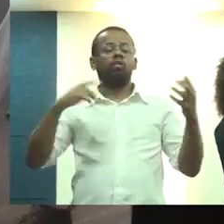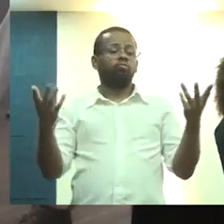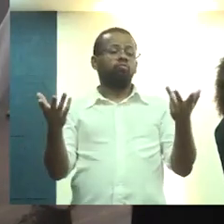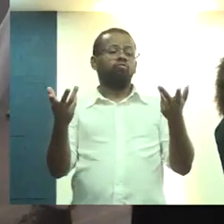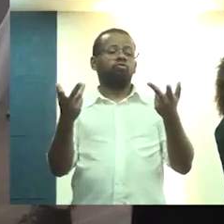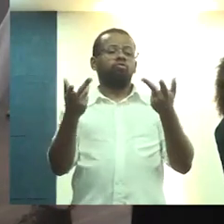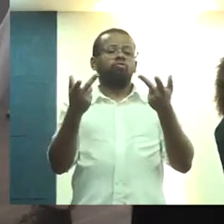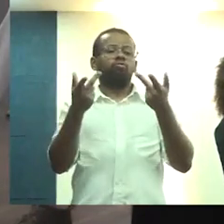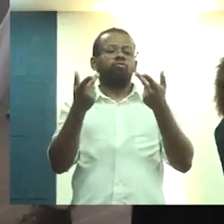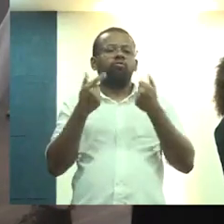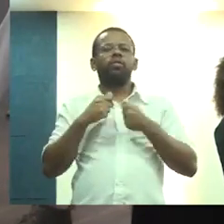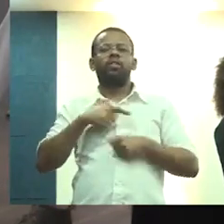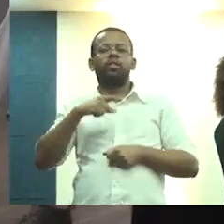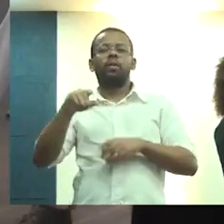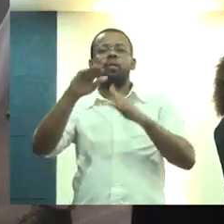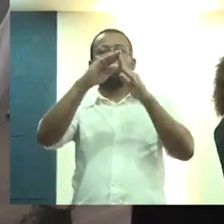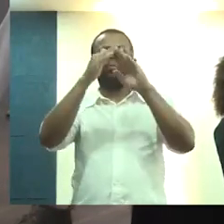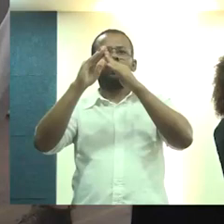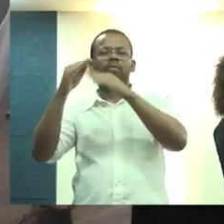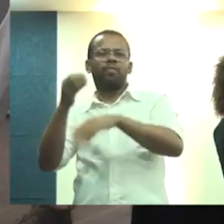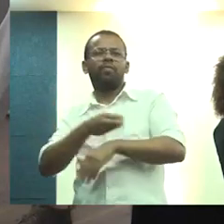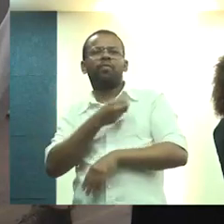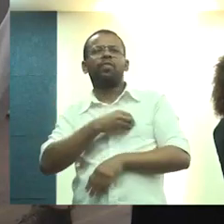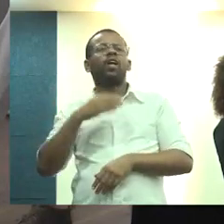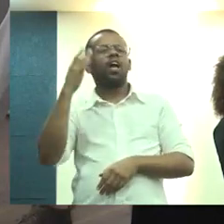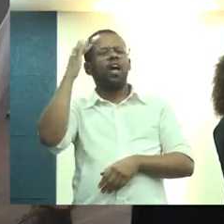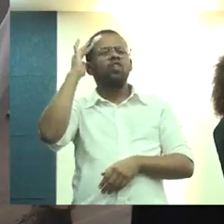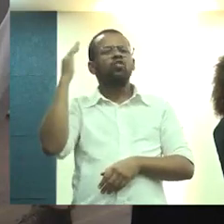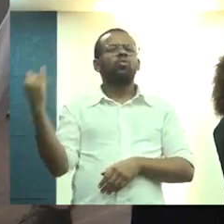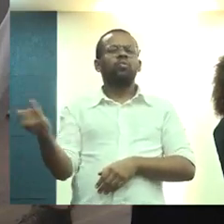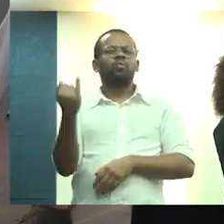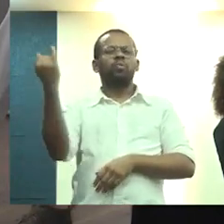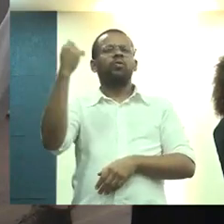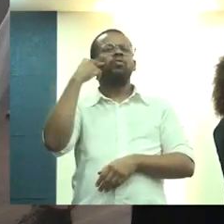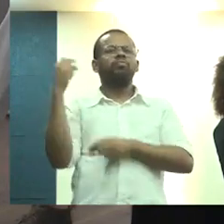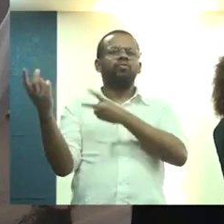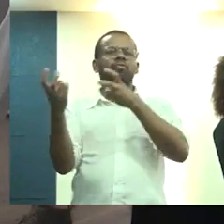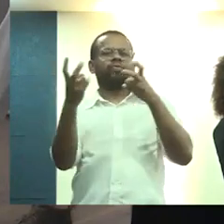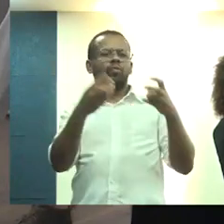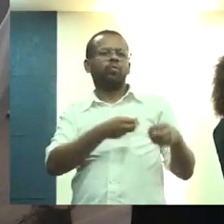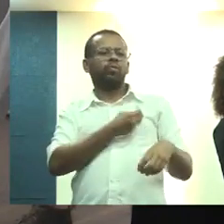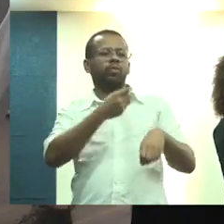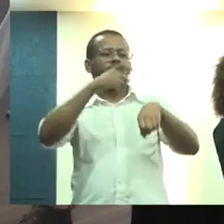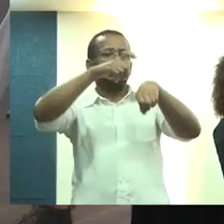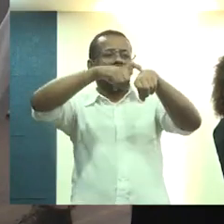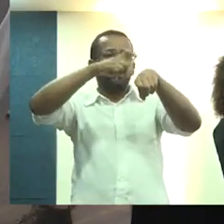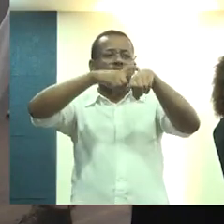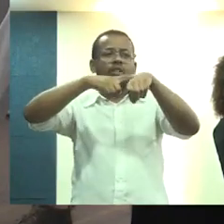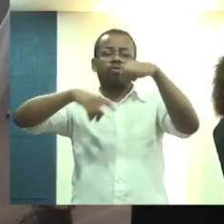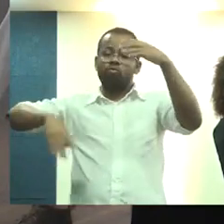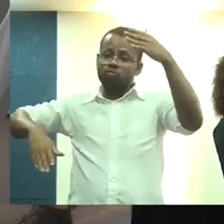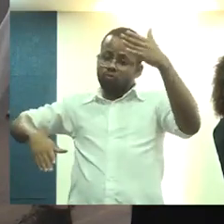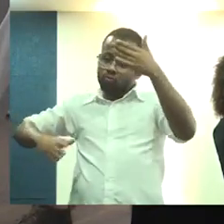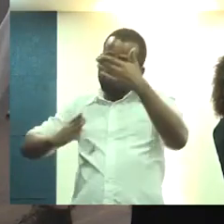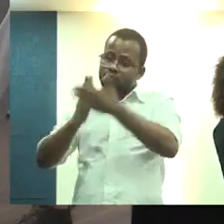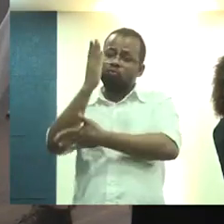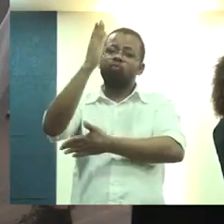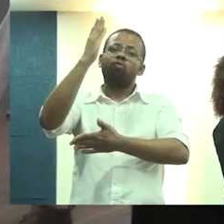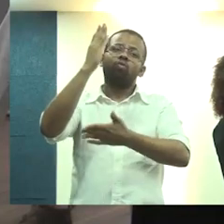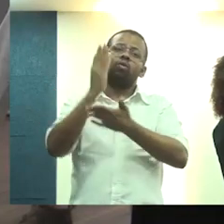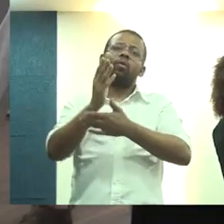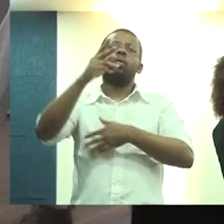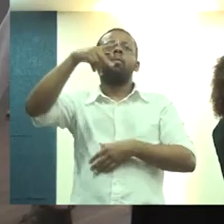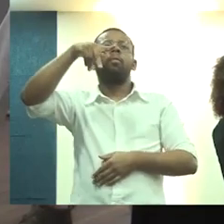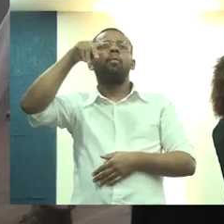fantástica, que é o Periferia Viva. Acho que é importante vocês acompanharem. No momento em que a gente acaba de